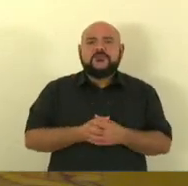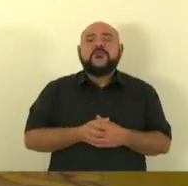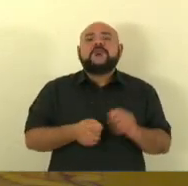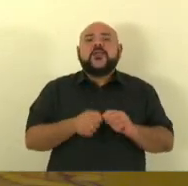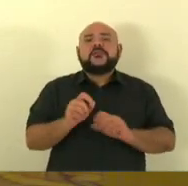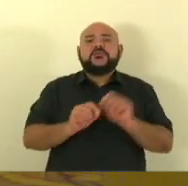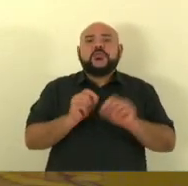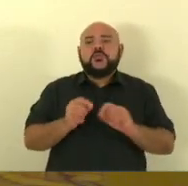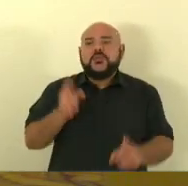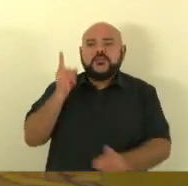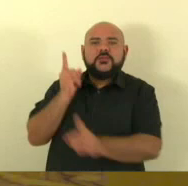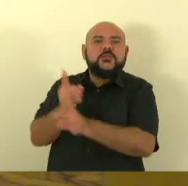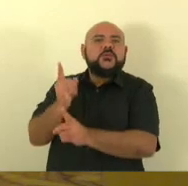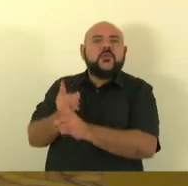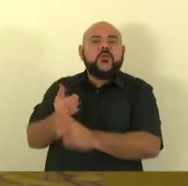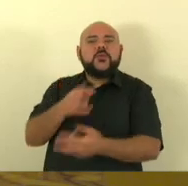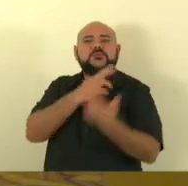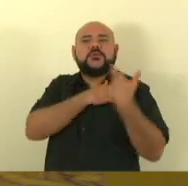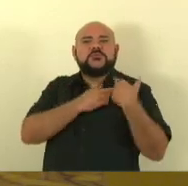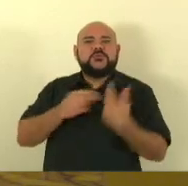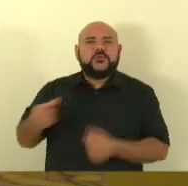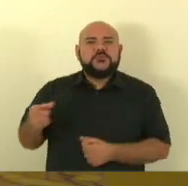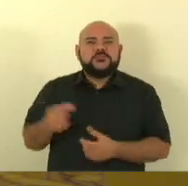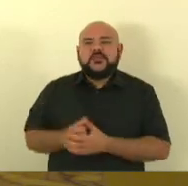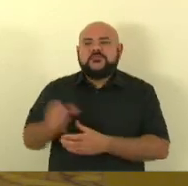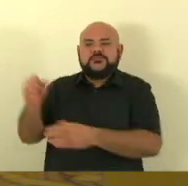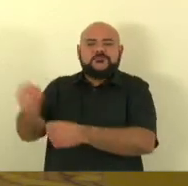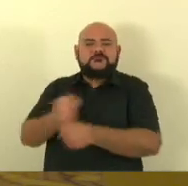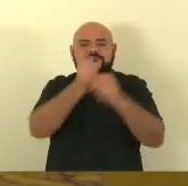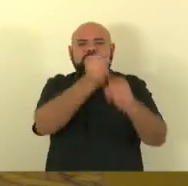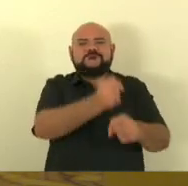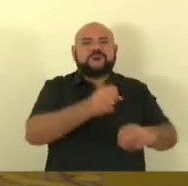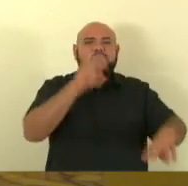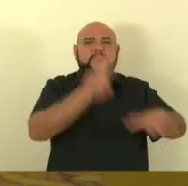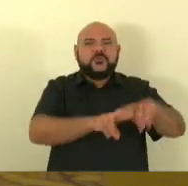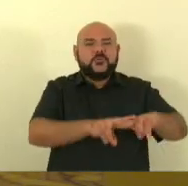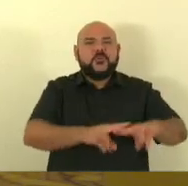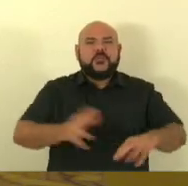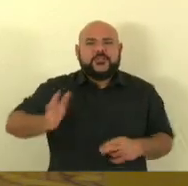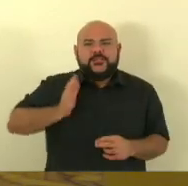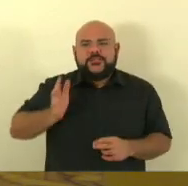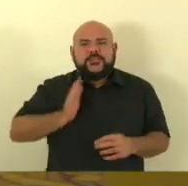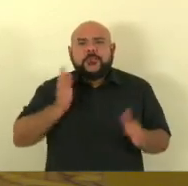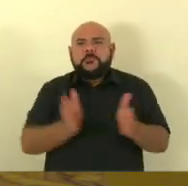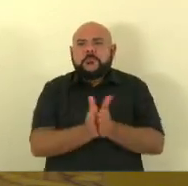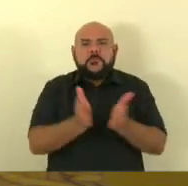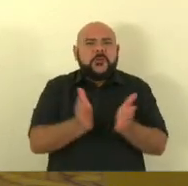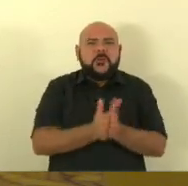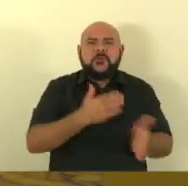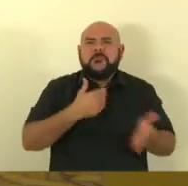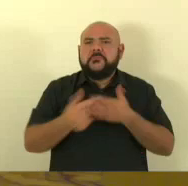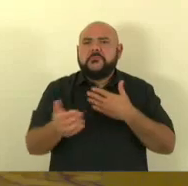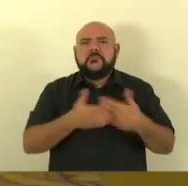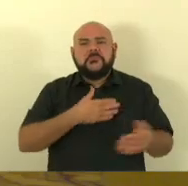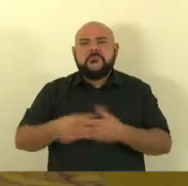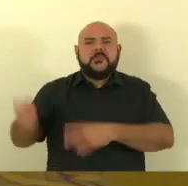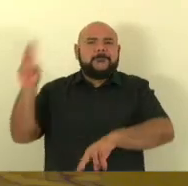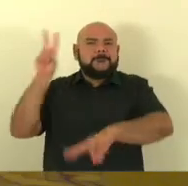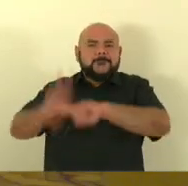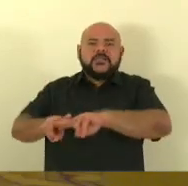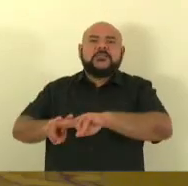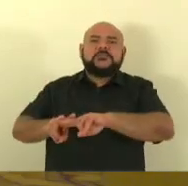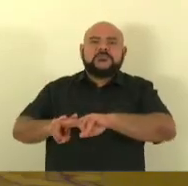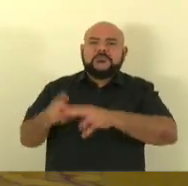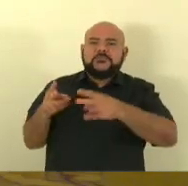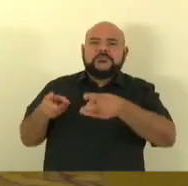aquilo que foi detectado seja rico ou seja pobre ela coloca o que ela identificou ela